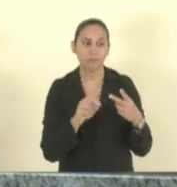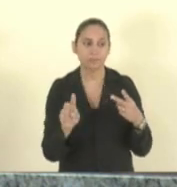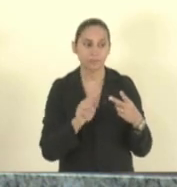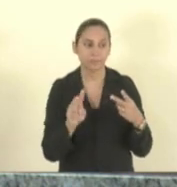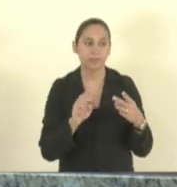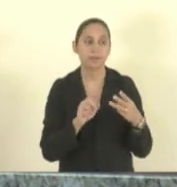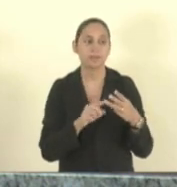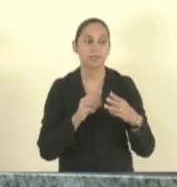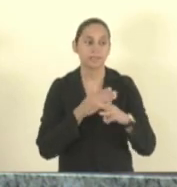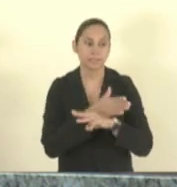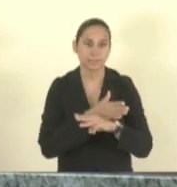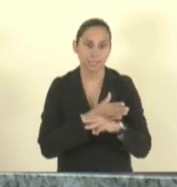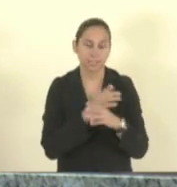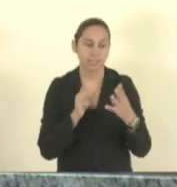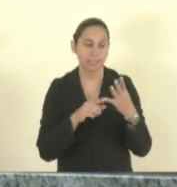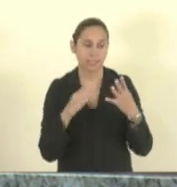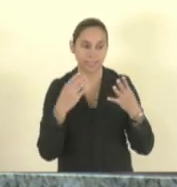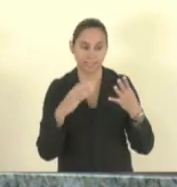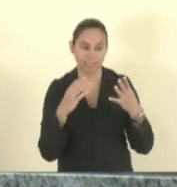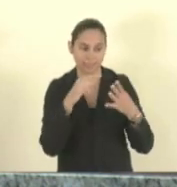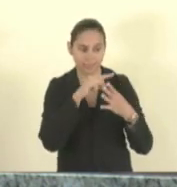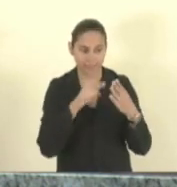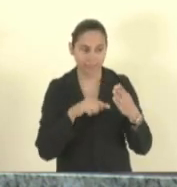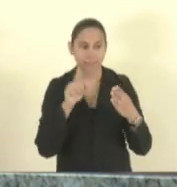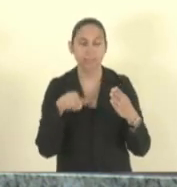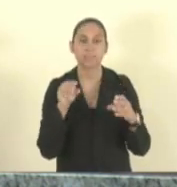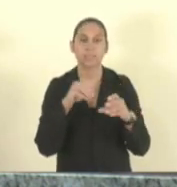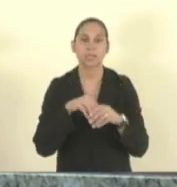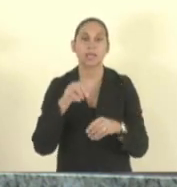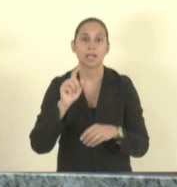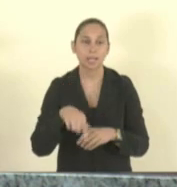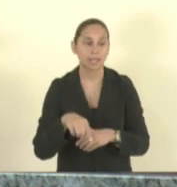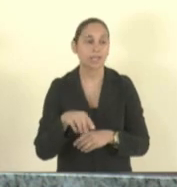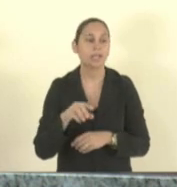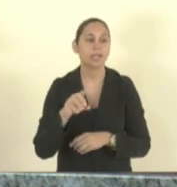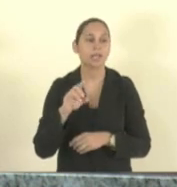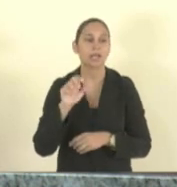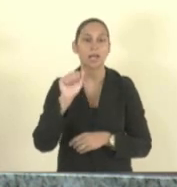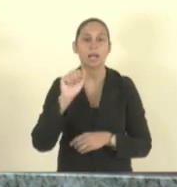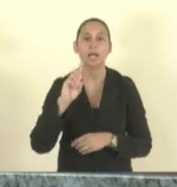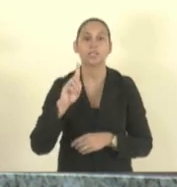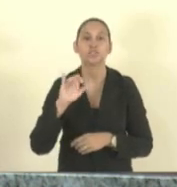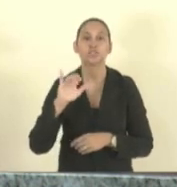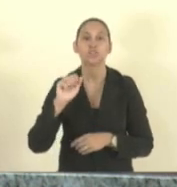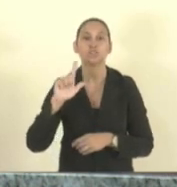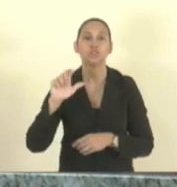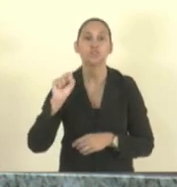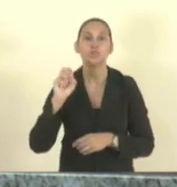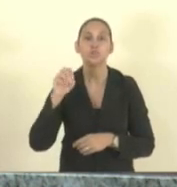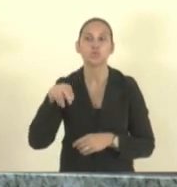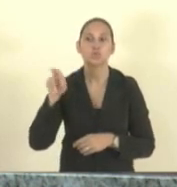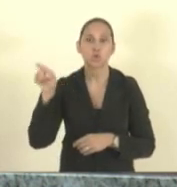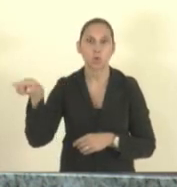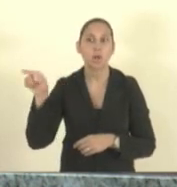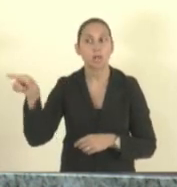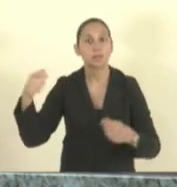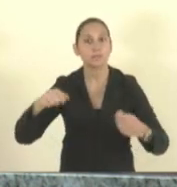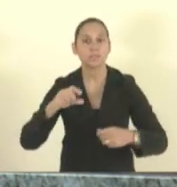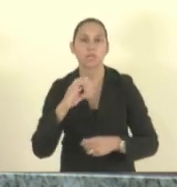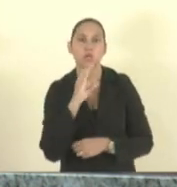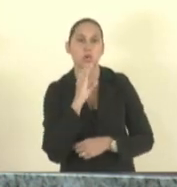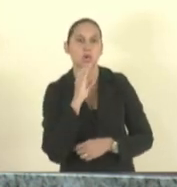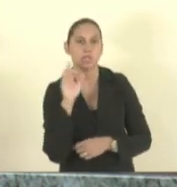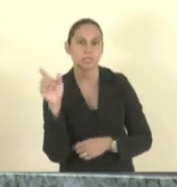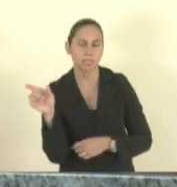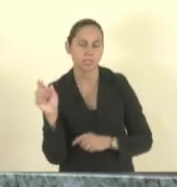serra e cariacica é o doutor dilton deps que fica na promotoria aqui de vitória então ele precisa tomar conhecimento disso